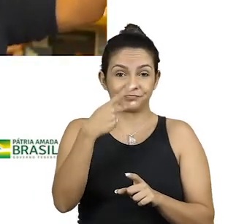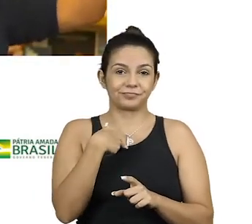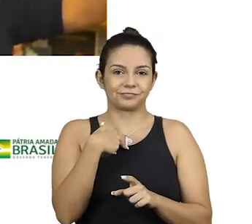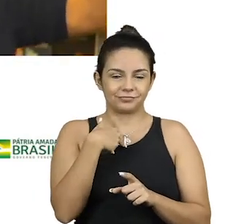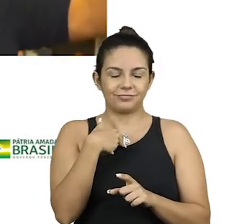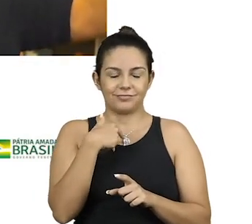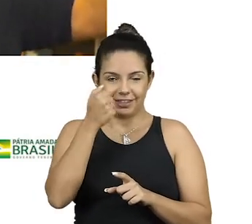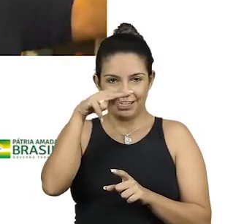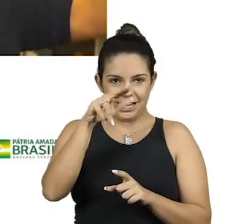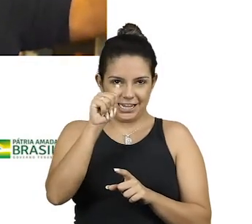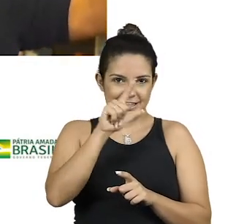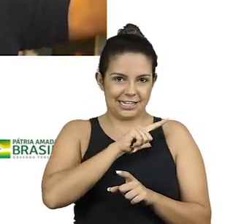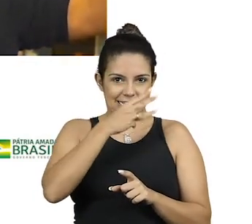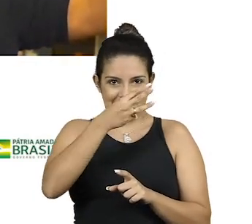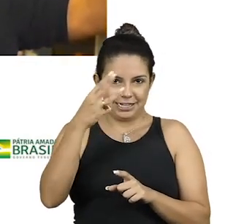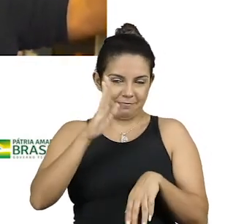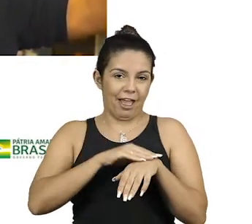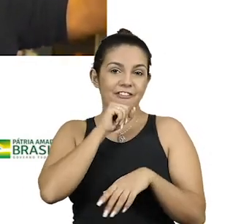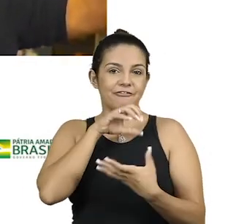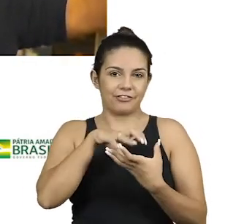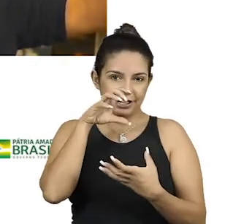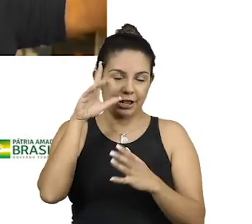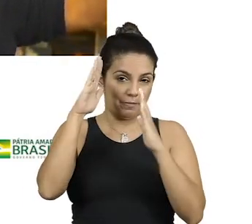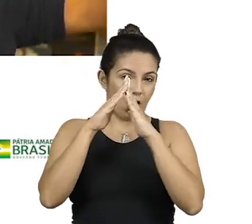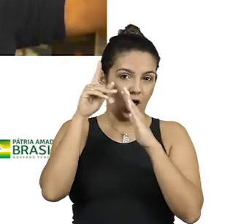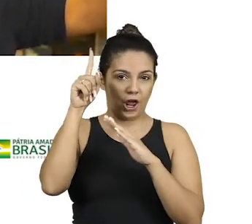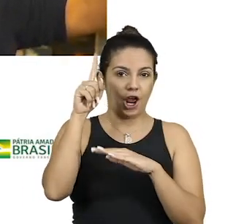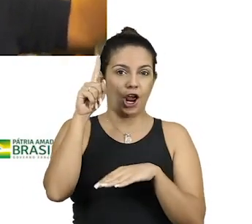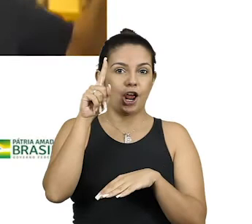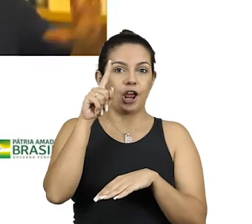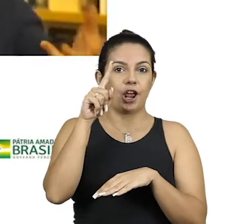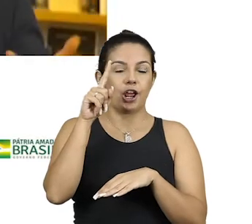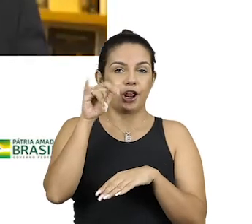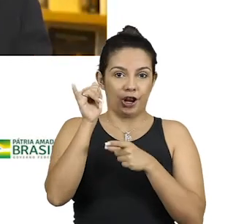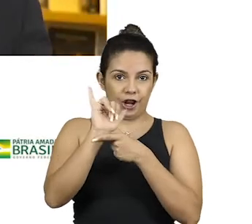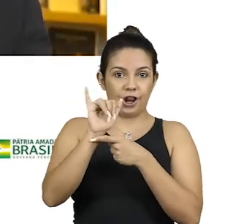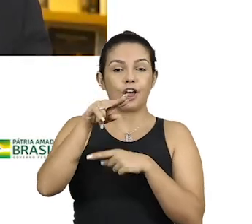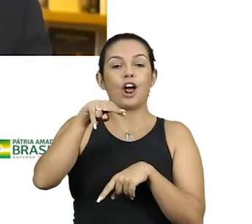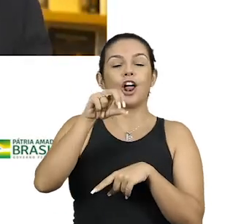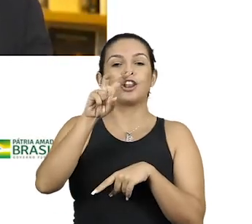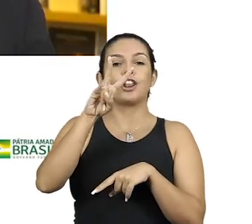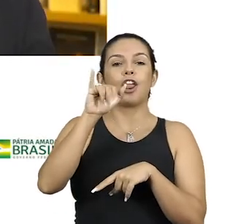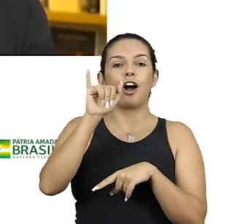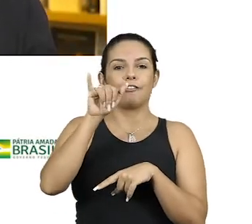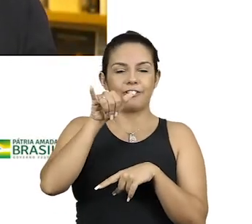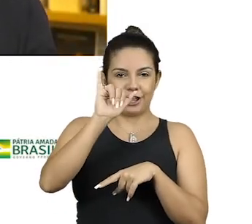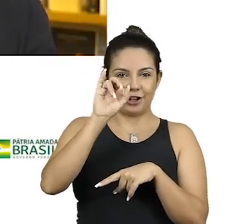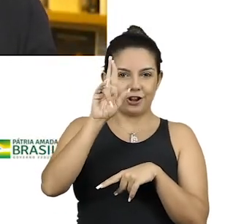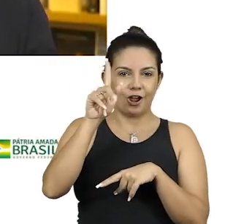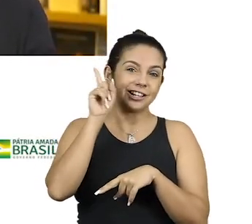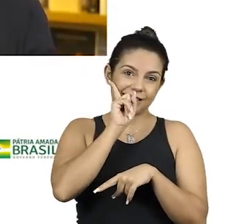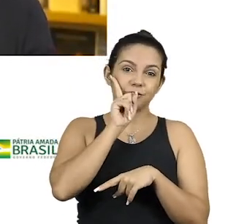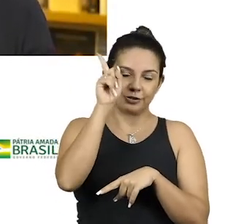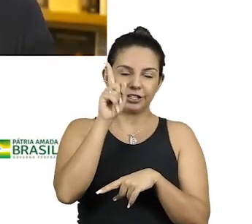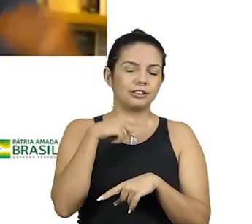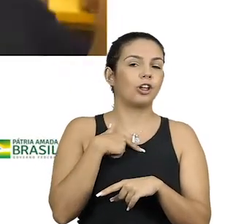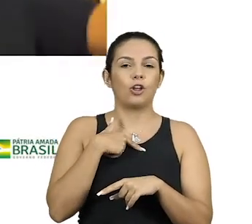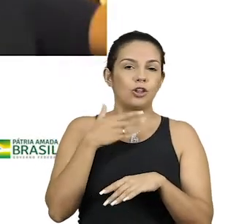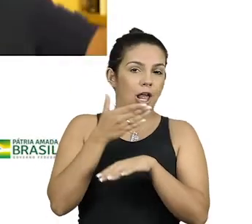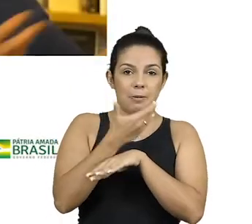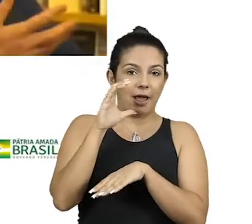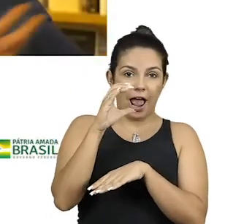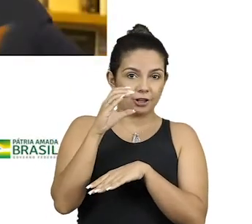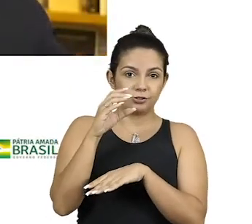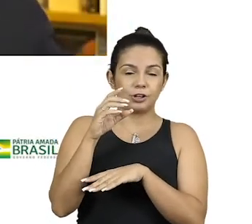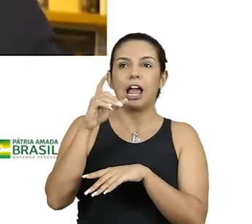Ana, de 1933, a minha mais velha, mora em Nova Iorque. Mas, nas circunstâncias que estou, sair de casa desde março,